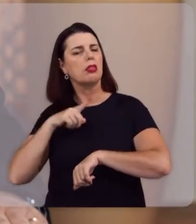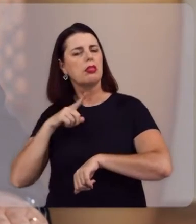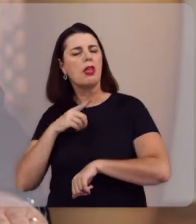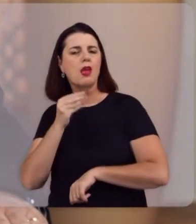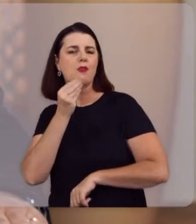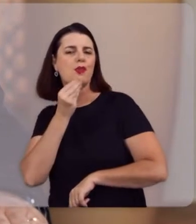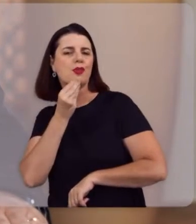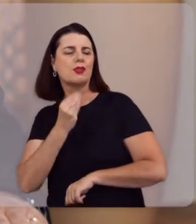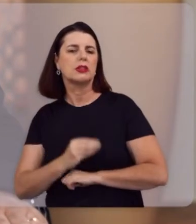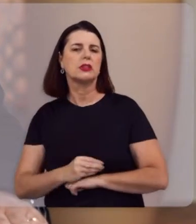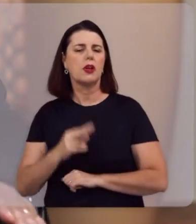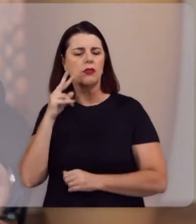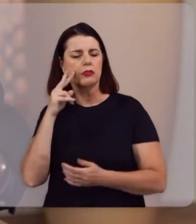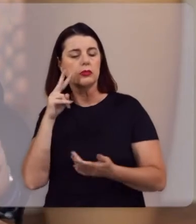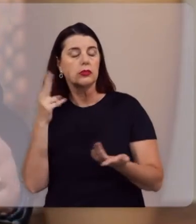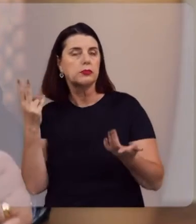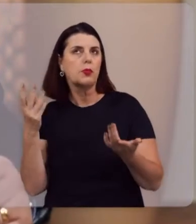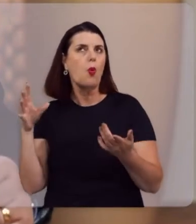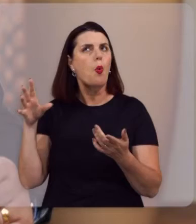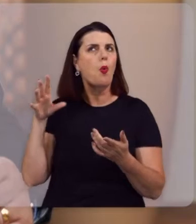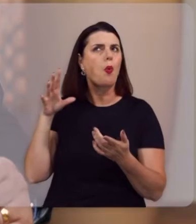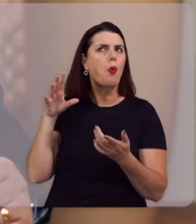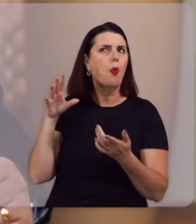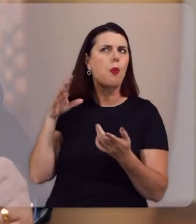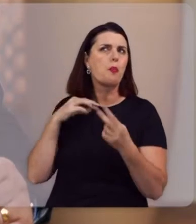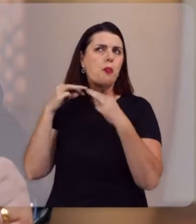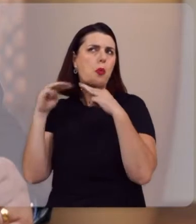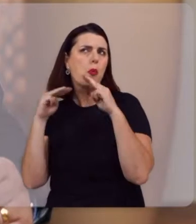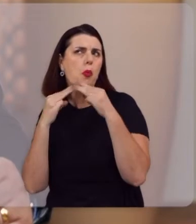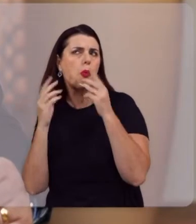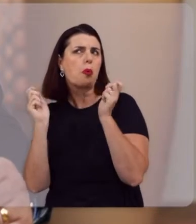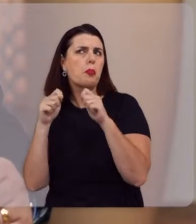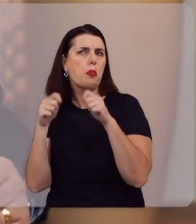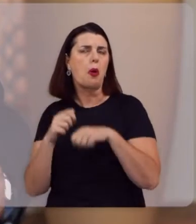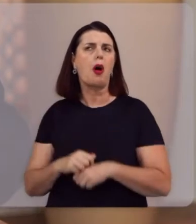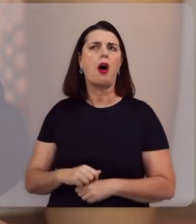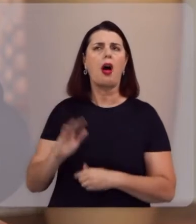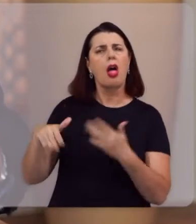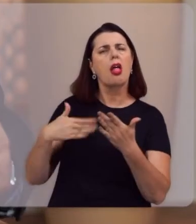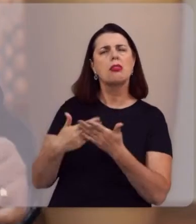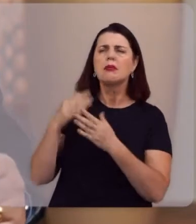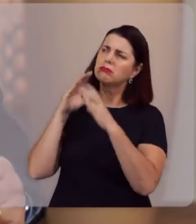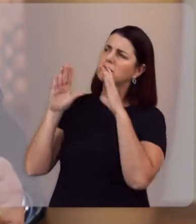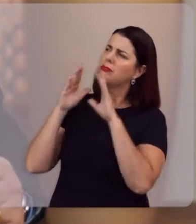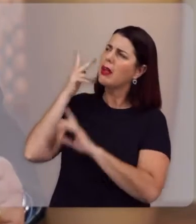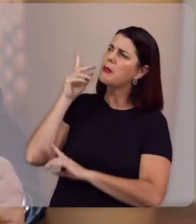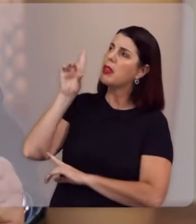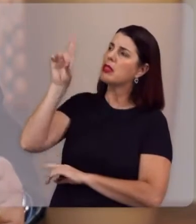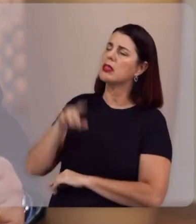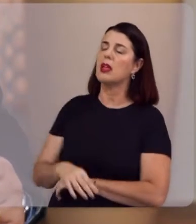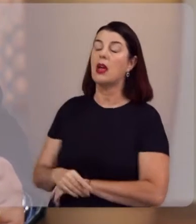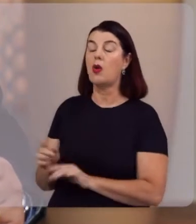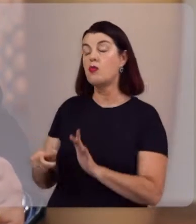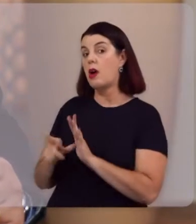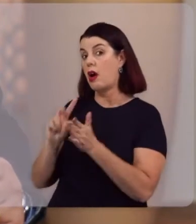tivesse a oportunidade de ouvir um cântico espiritual que abençoe a sua vida e até cantá-lo para Deus. E, antes de ler as